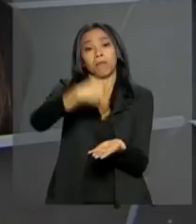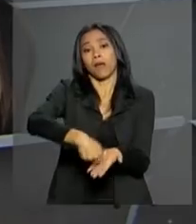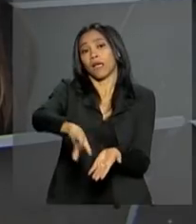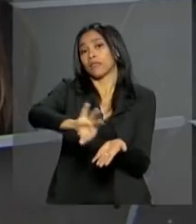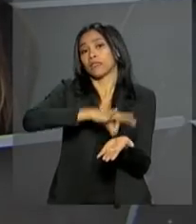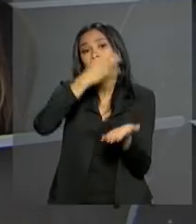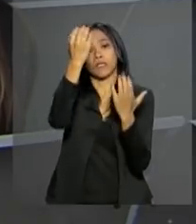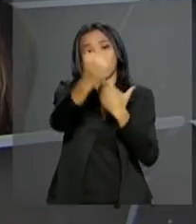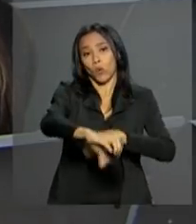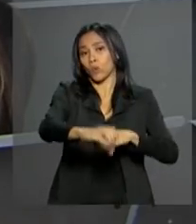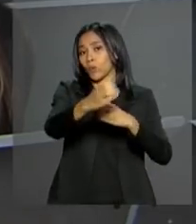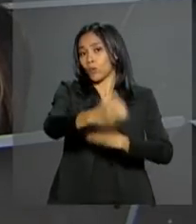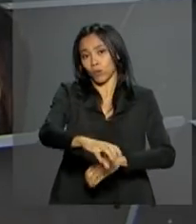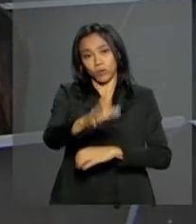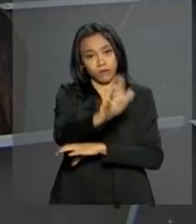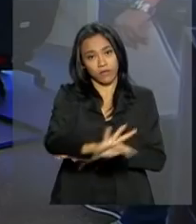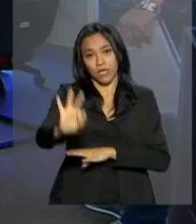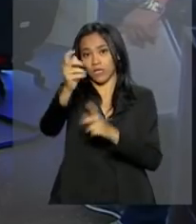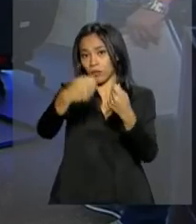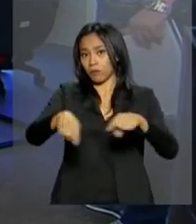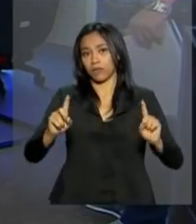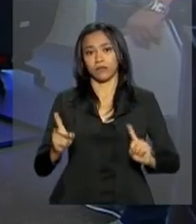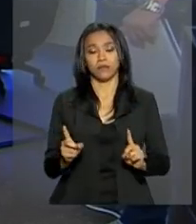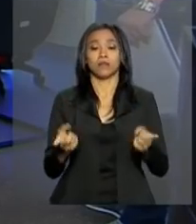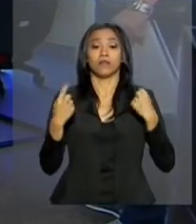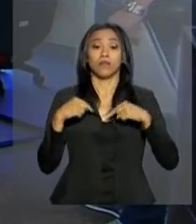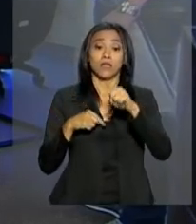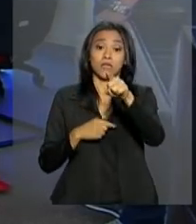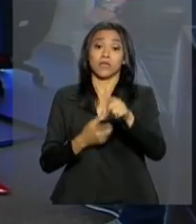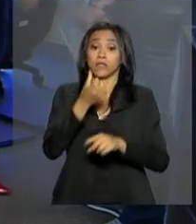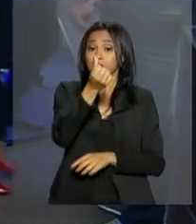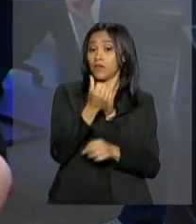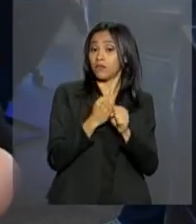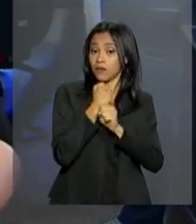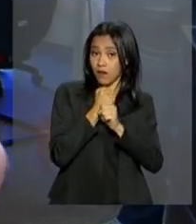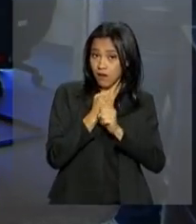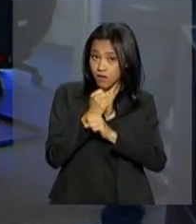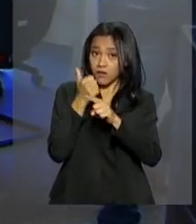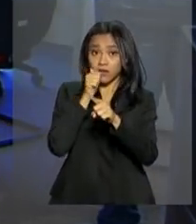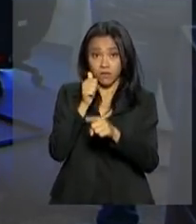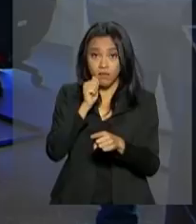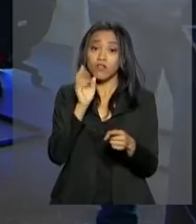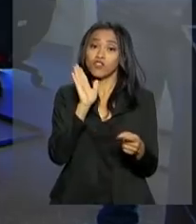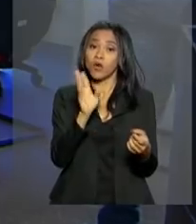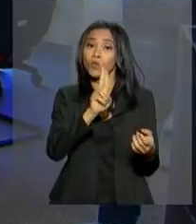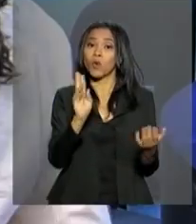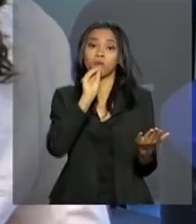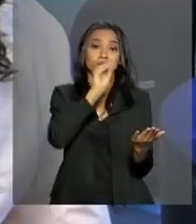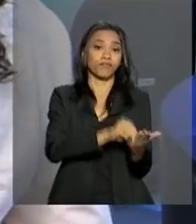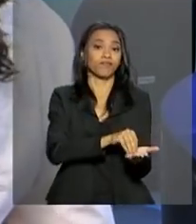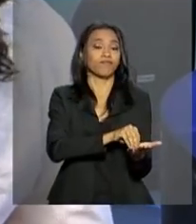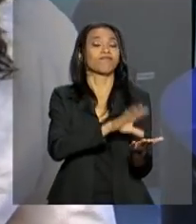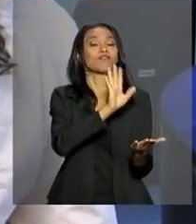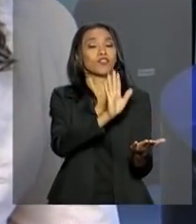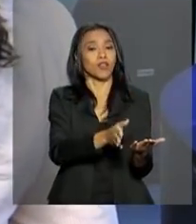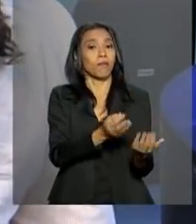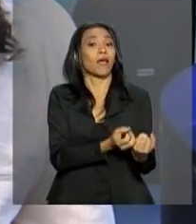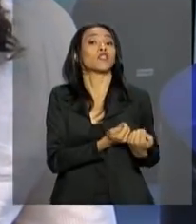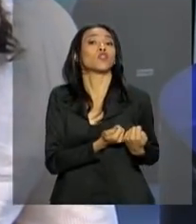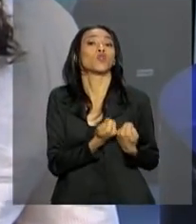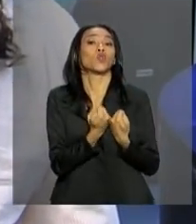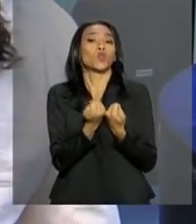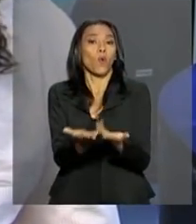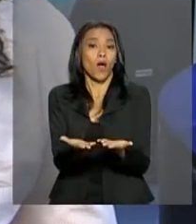em concursos públicos federais. Há seis anos, Ana Lúcia se cadastrou como doadora de medula óssea. Desde então, ela